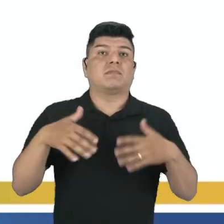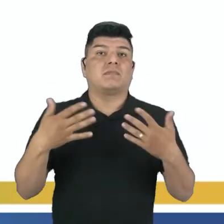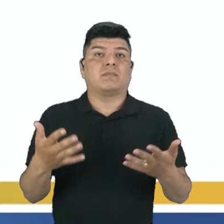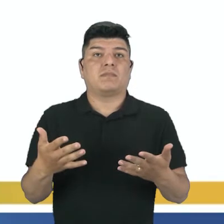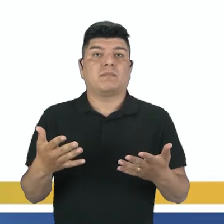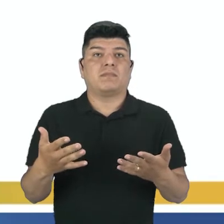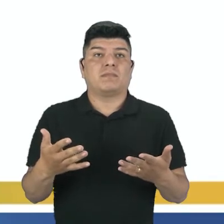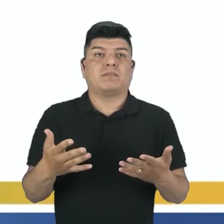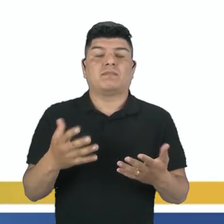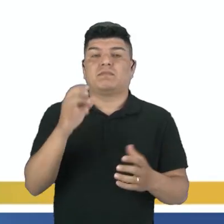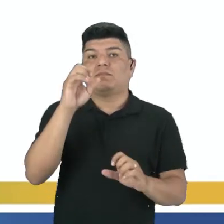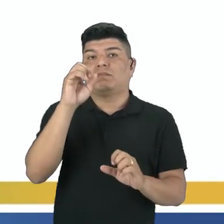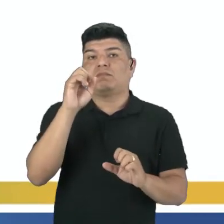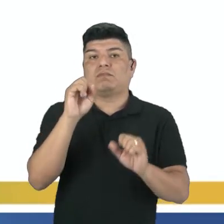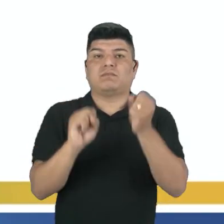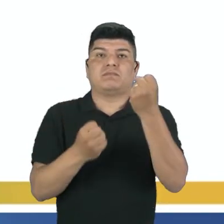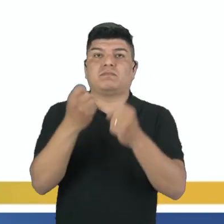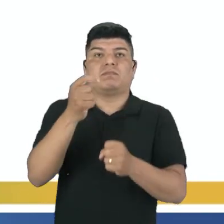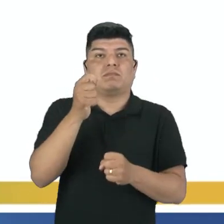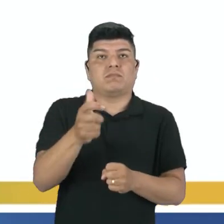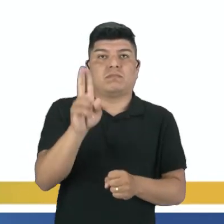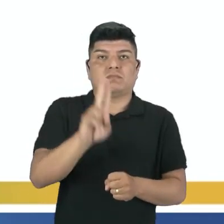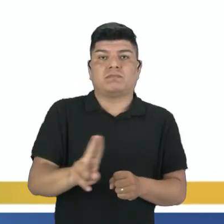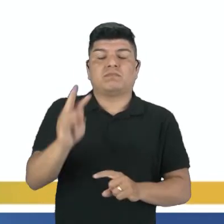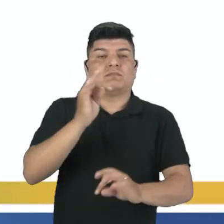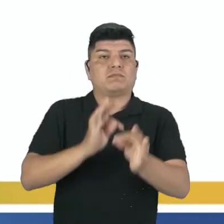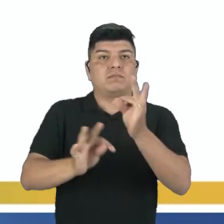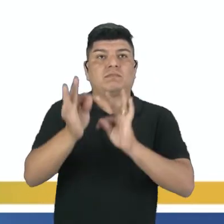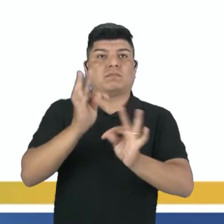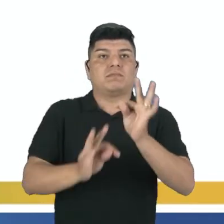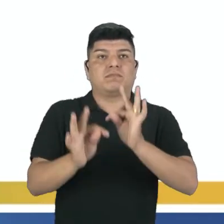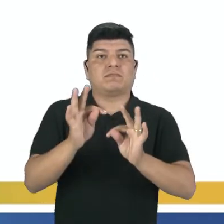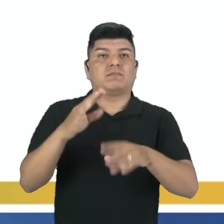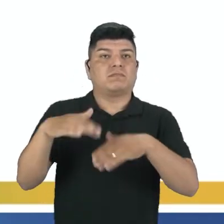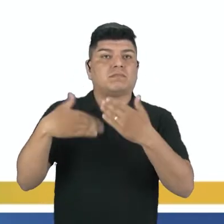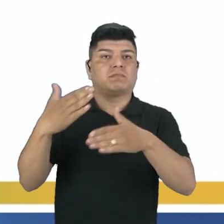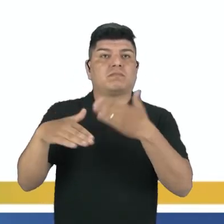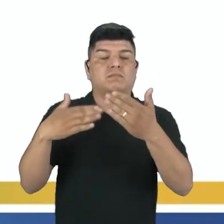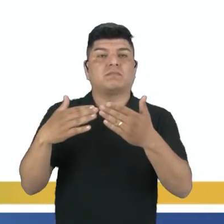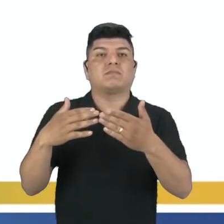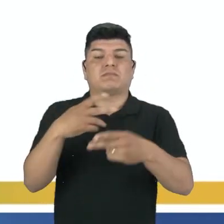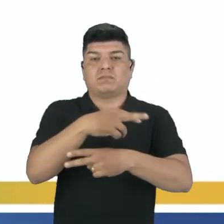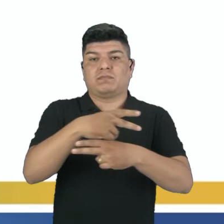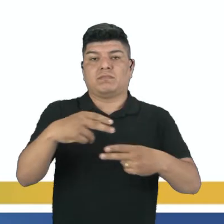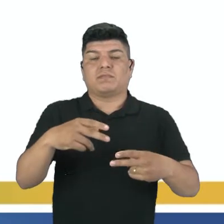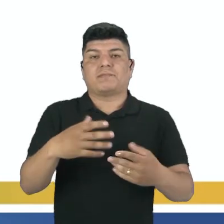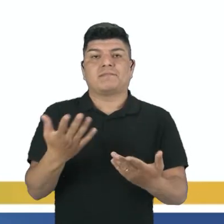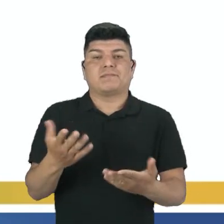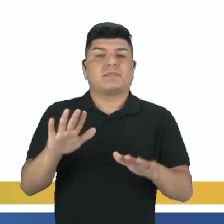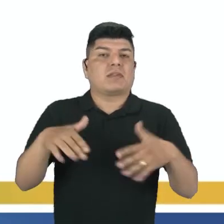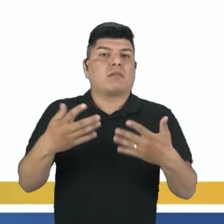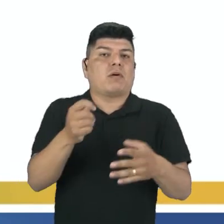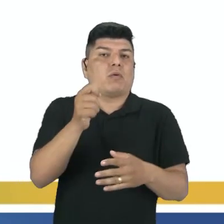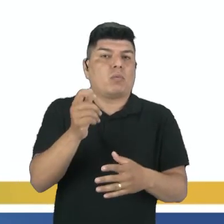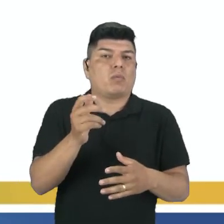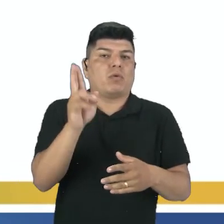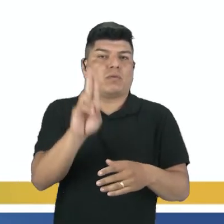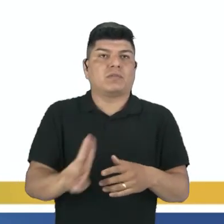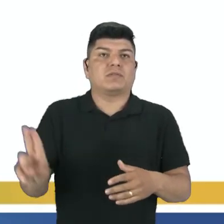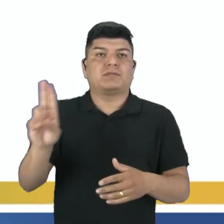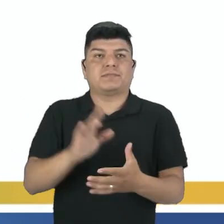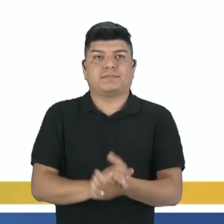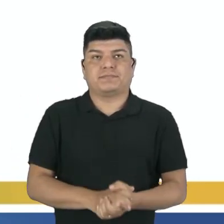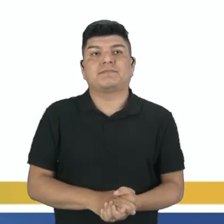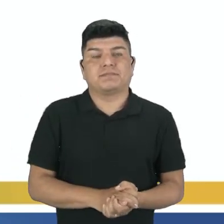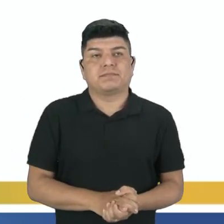ao tipo de indústria que utiliza pouca tecnologia no processo de produção. Qual é a indústria que utiliza pouca tecnologia?